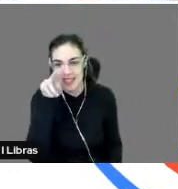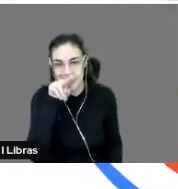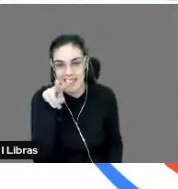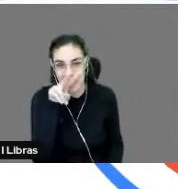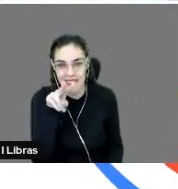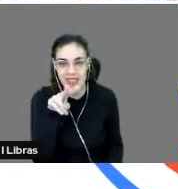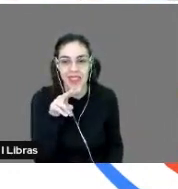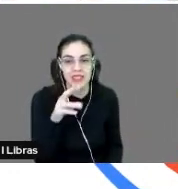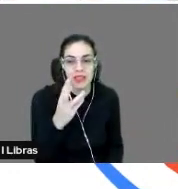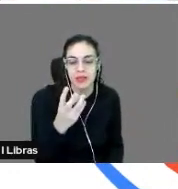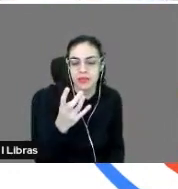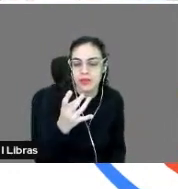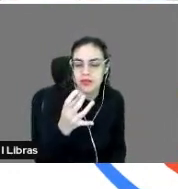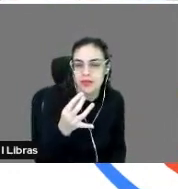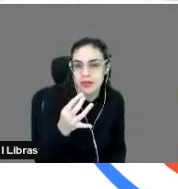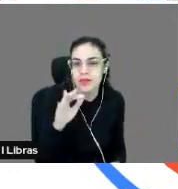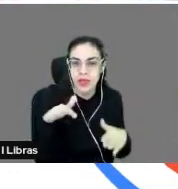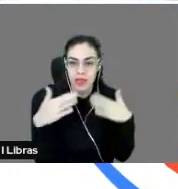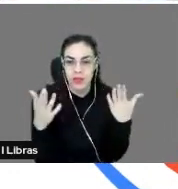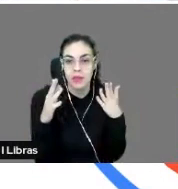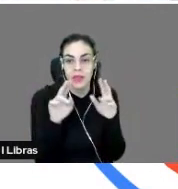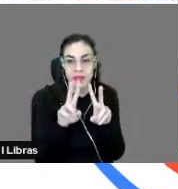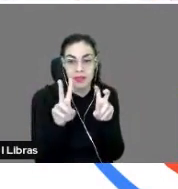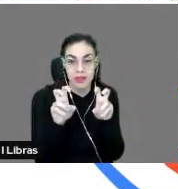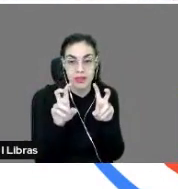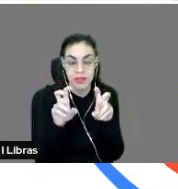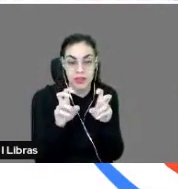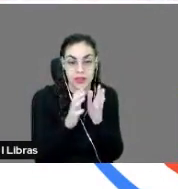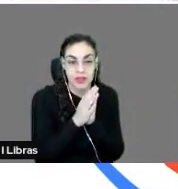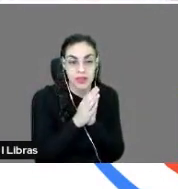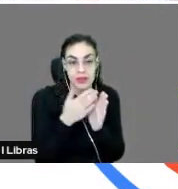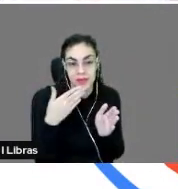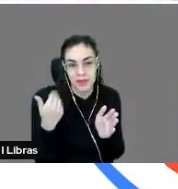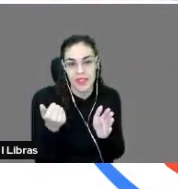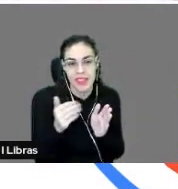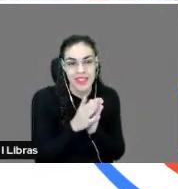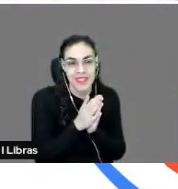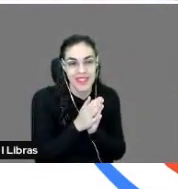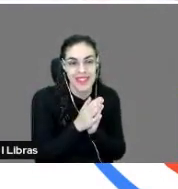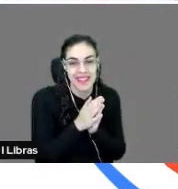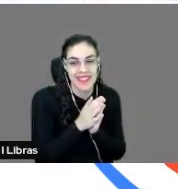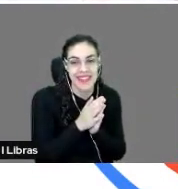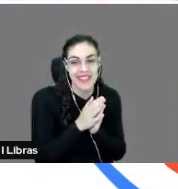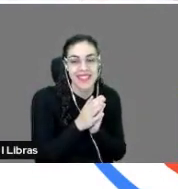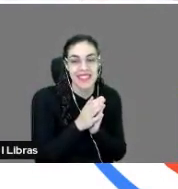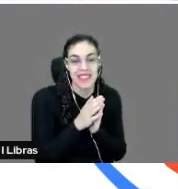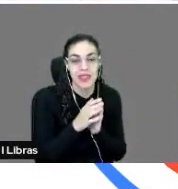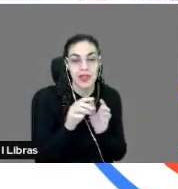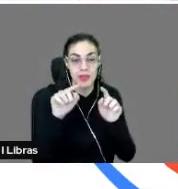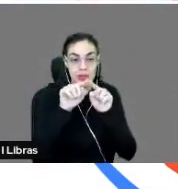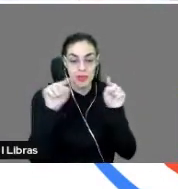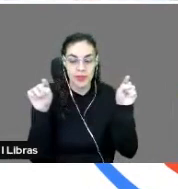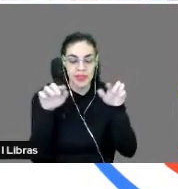quais são esses trechos, quais são esses fragmentos que tem essa correspondência. Melhor ainda, não acaba aí, ele me diz exatamente o link,